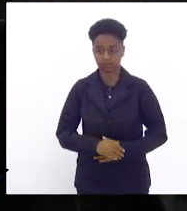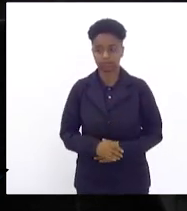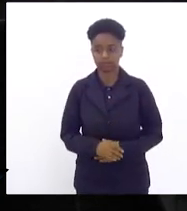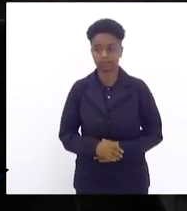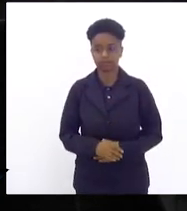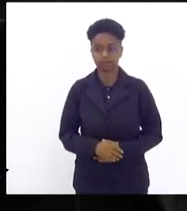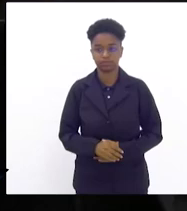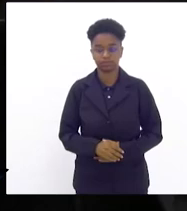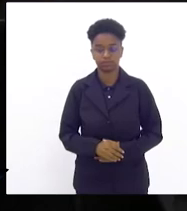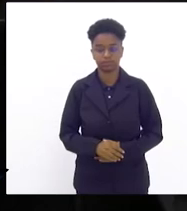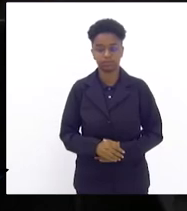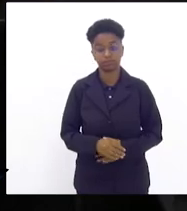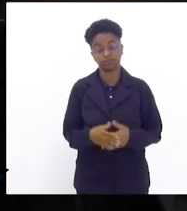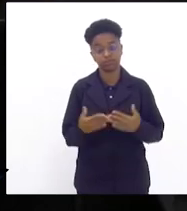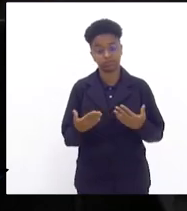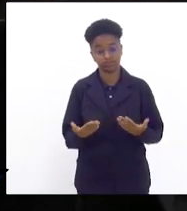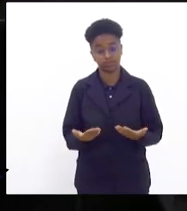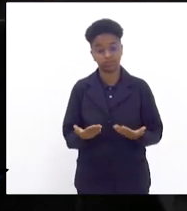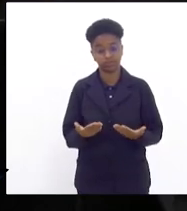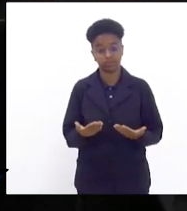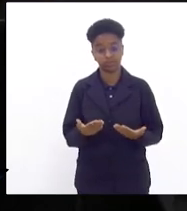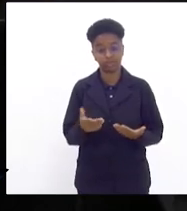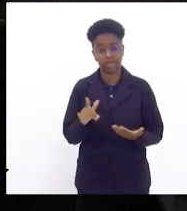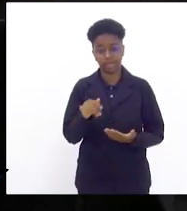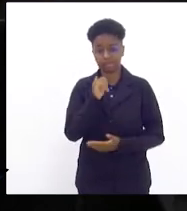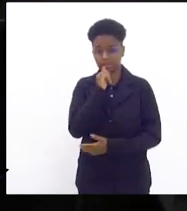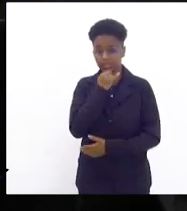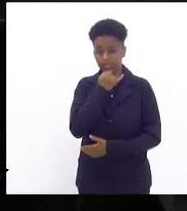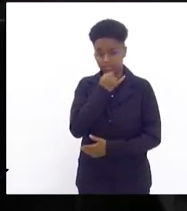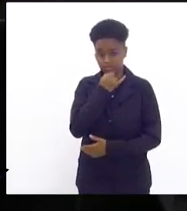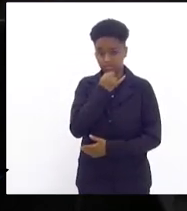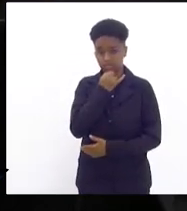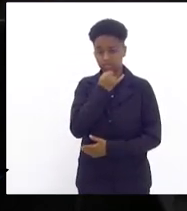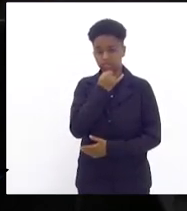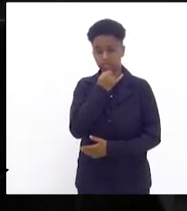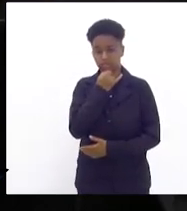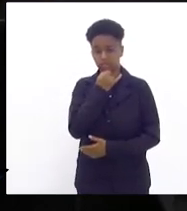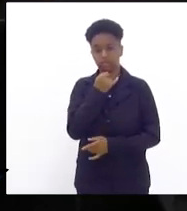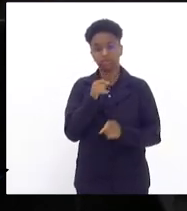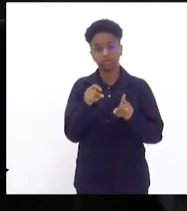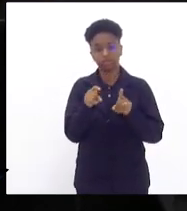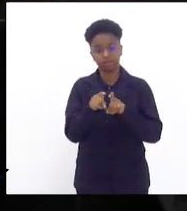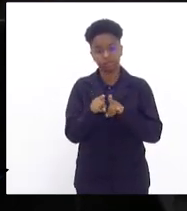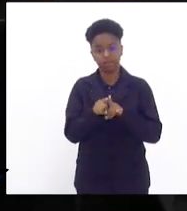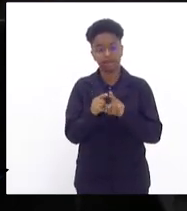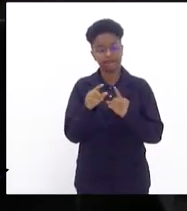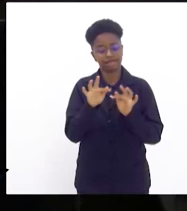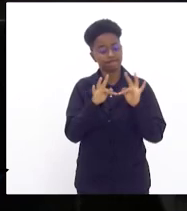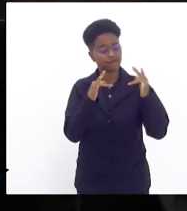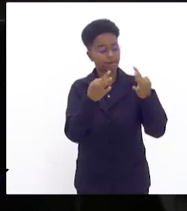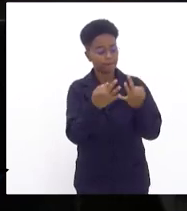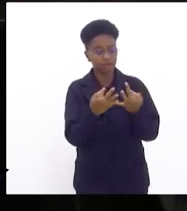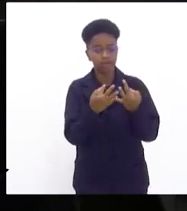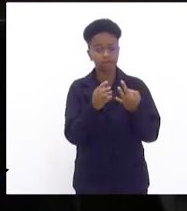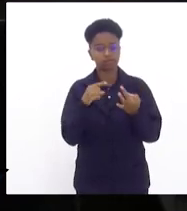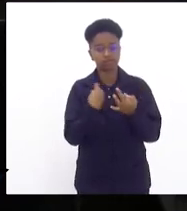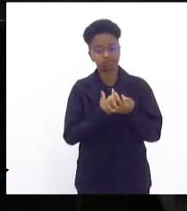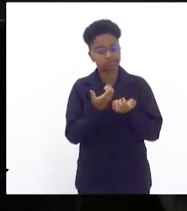Isso é muito triste. A gente, aos familiares, deseja aqui a nossa